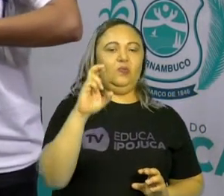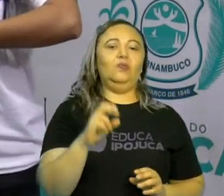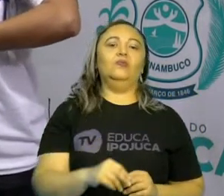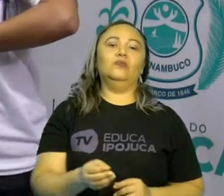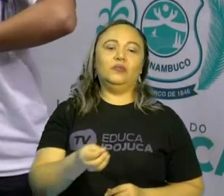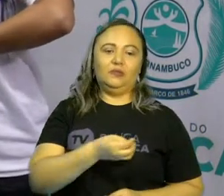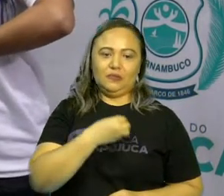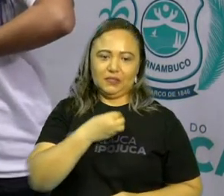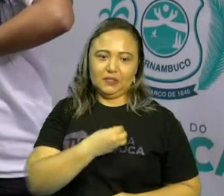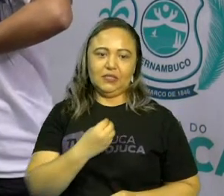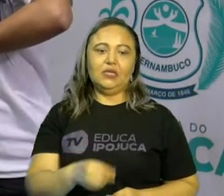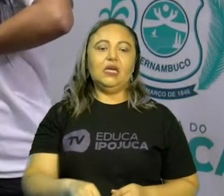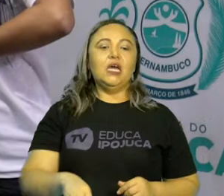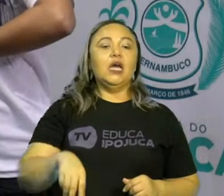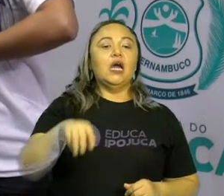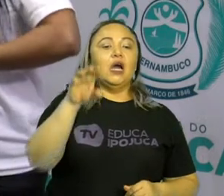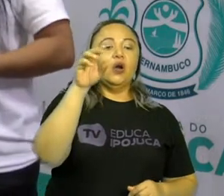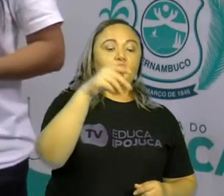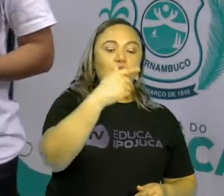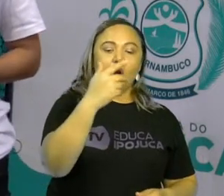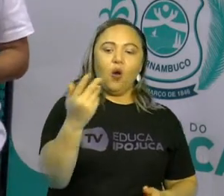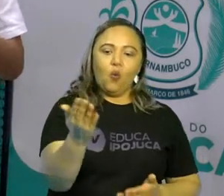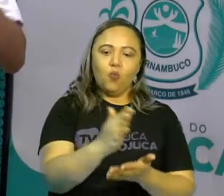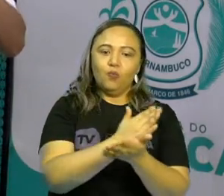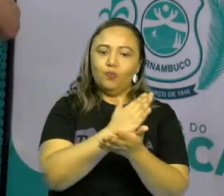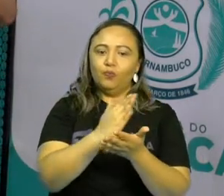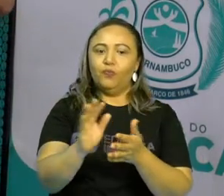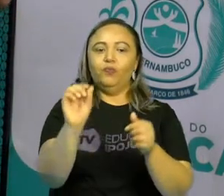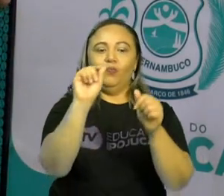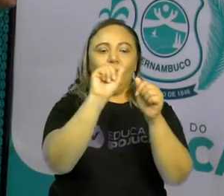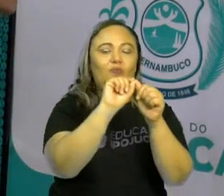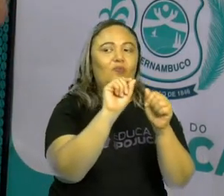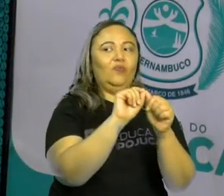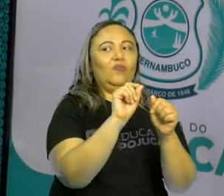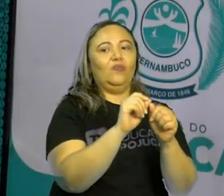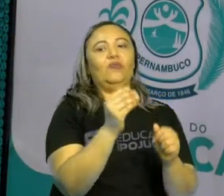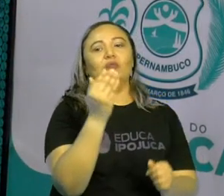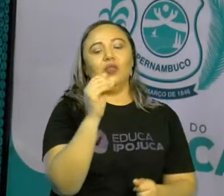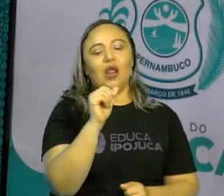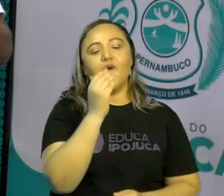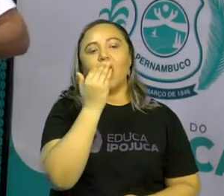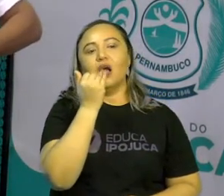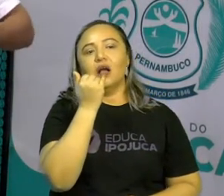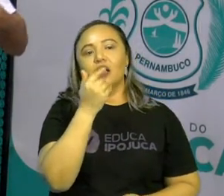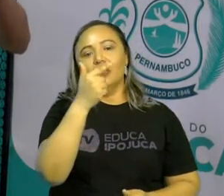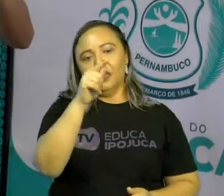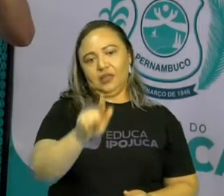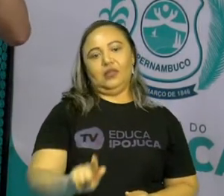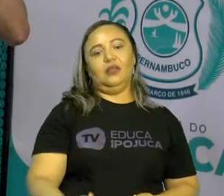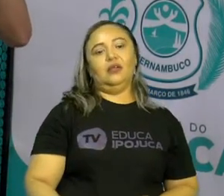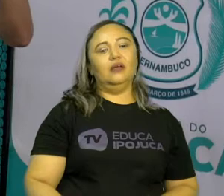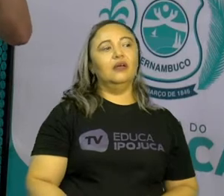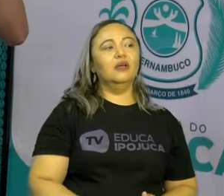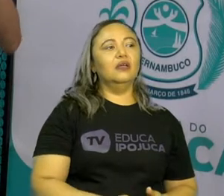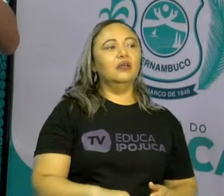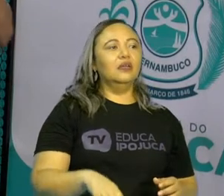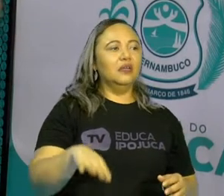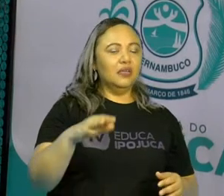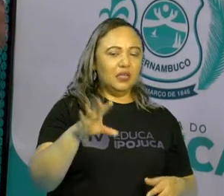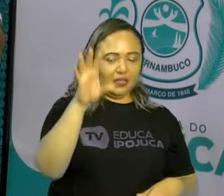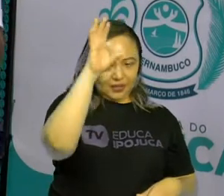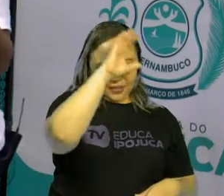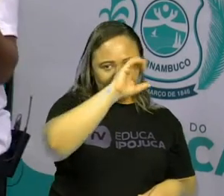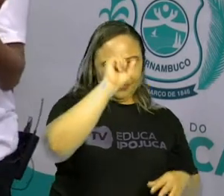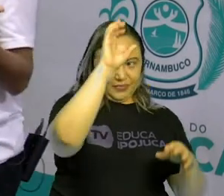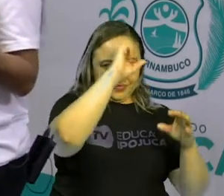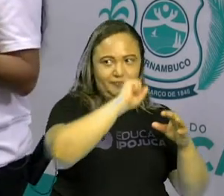uns que ele produz o seu próprio alimento. Outros precisam de outro para se alimentar. E assim a gente vai se enchendo